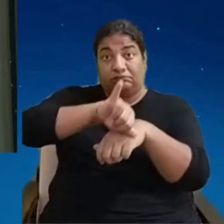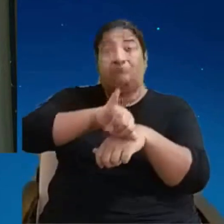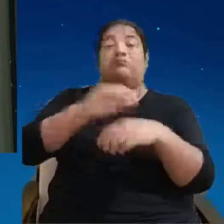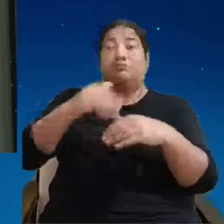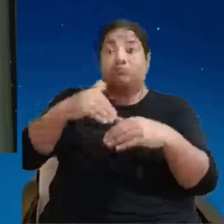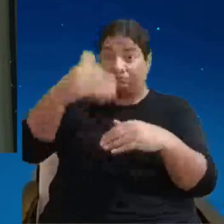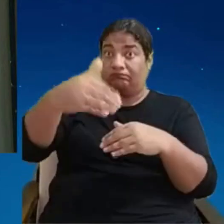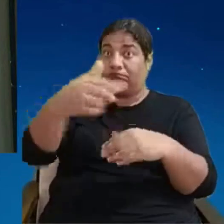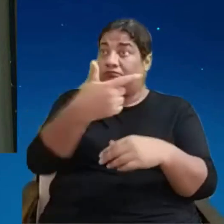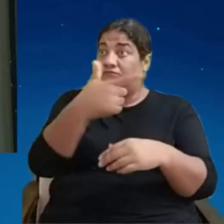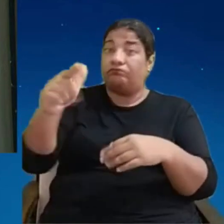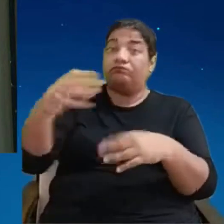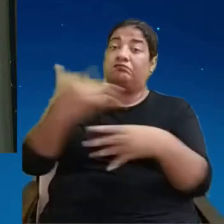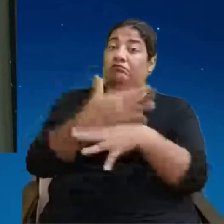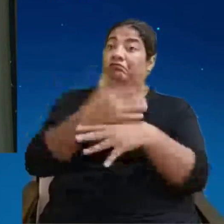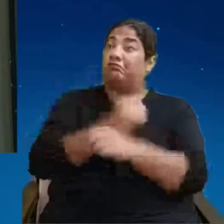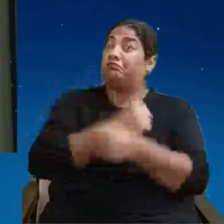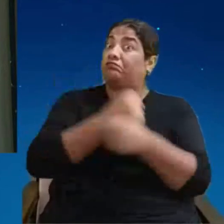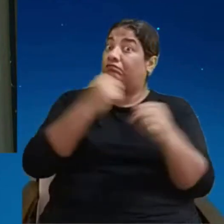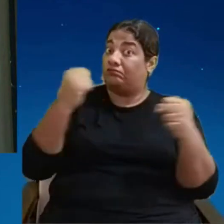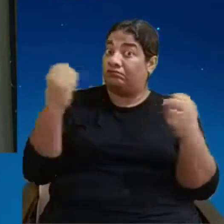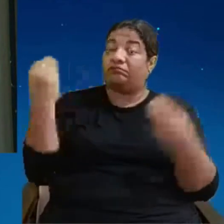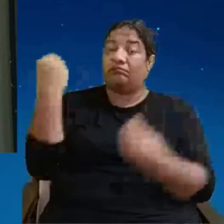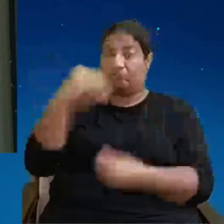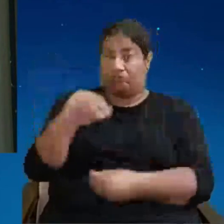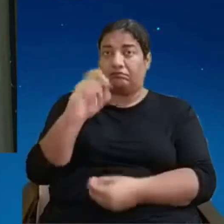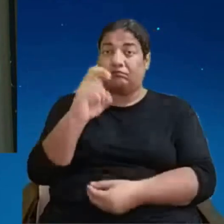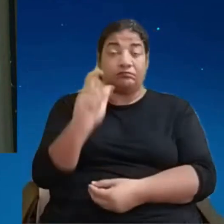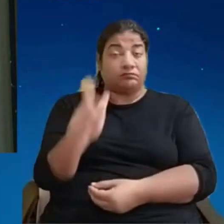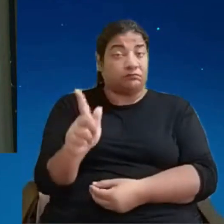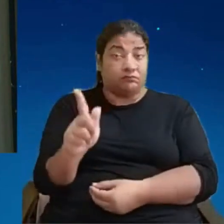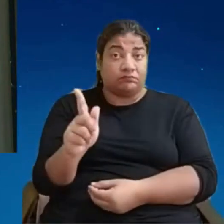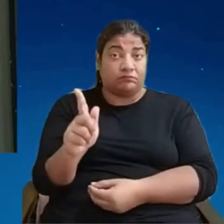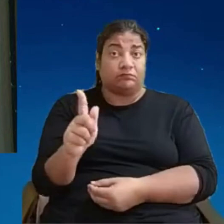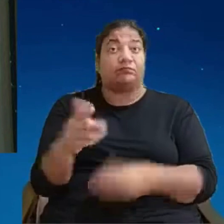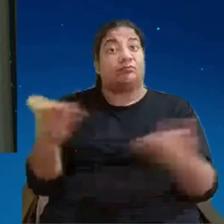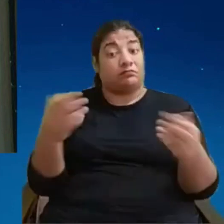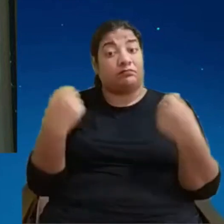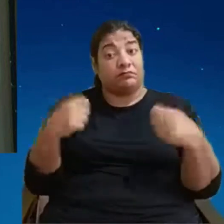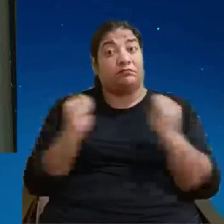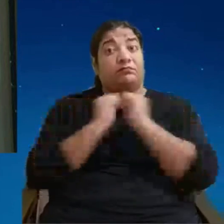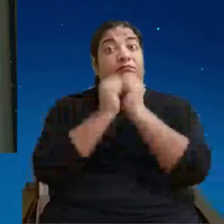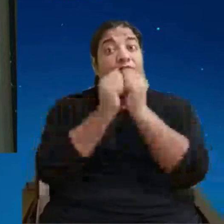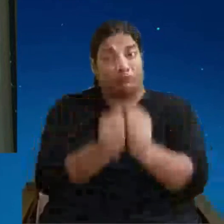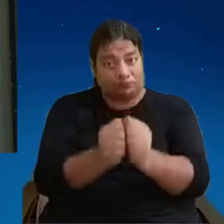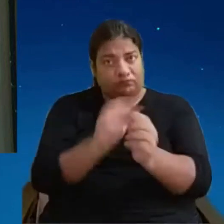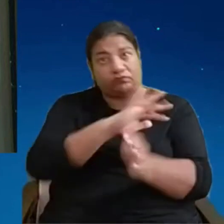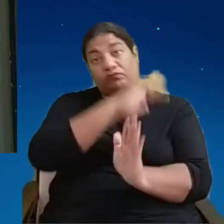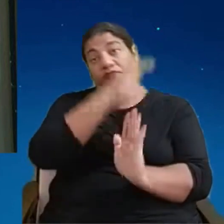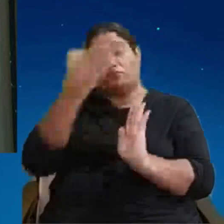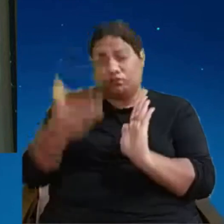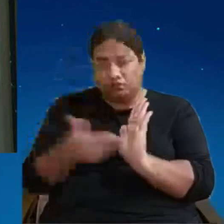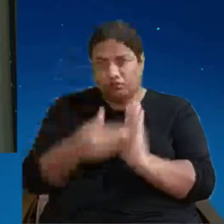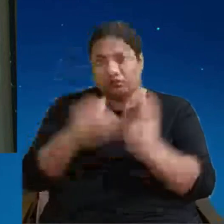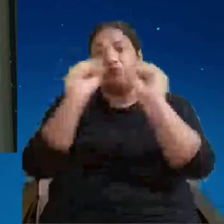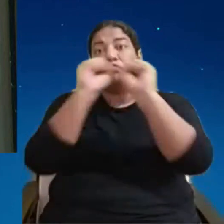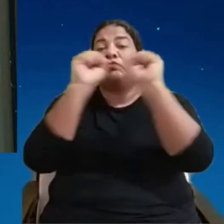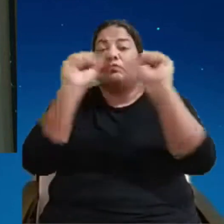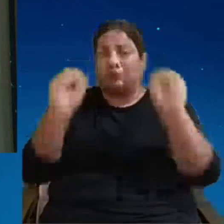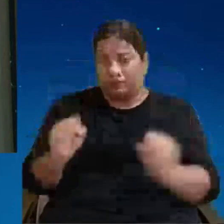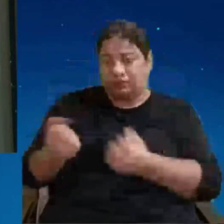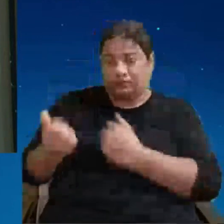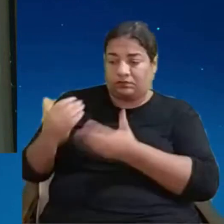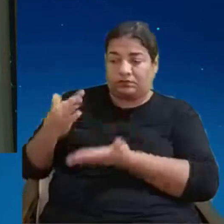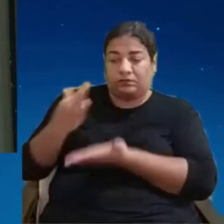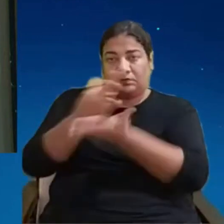o 5G aí agora trabalhar junto com o nosso todo ecossistema que é de fornecedores de tecnologia